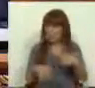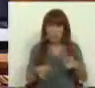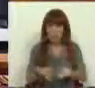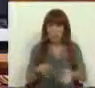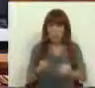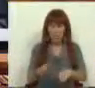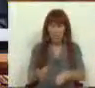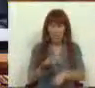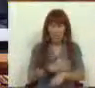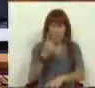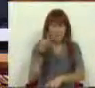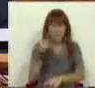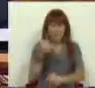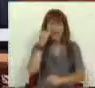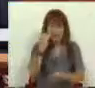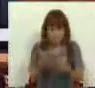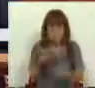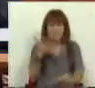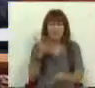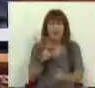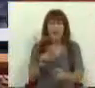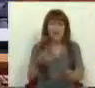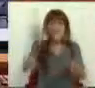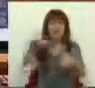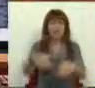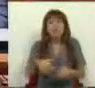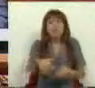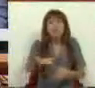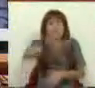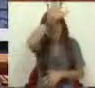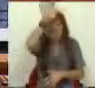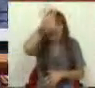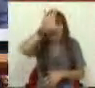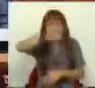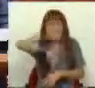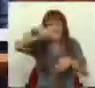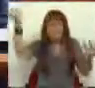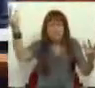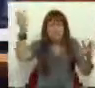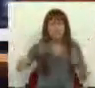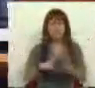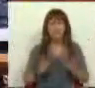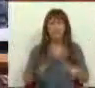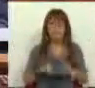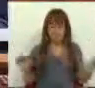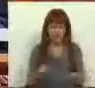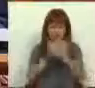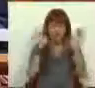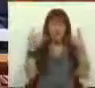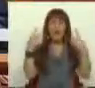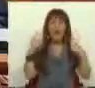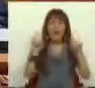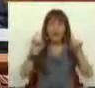sem precedentes e, mais grave ainda, sem fim à vista. Mas é preciso